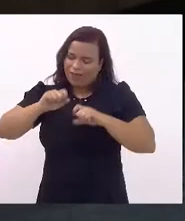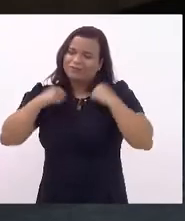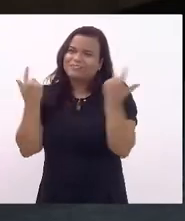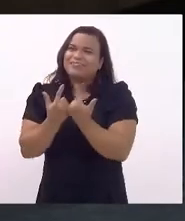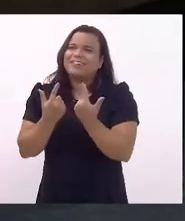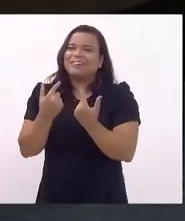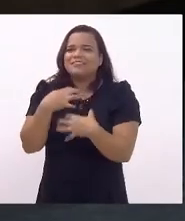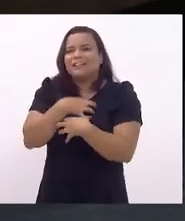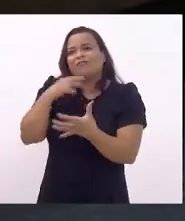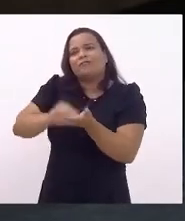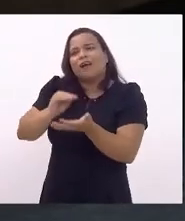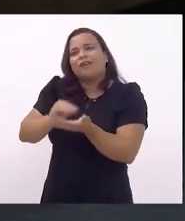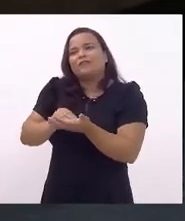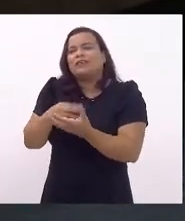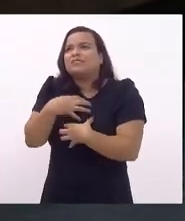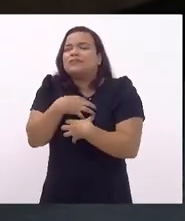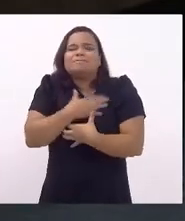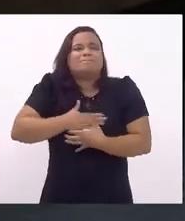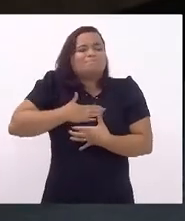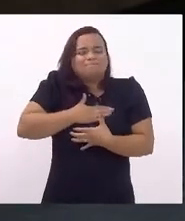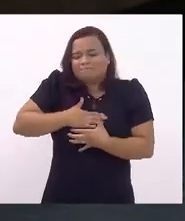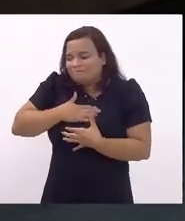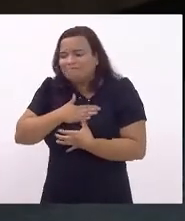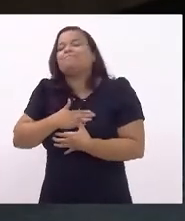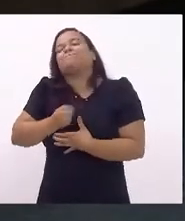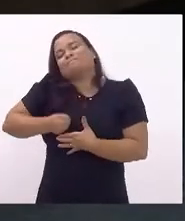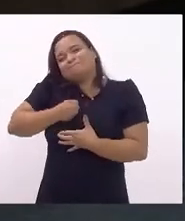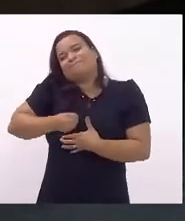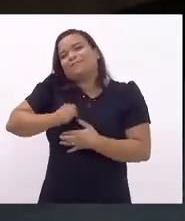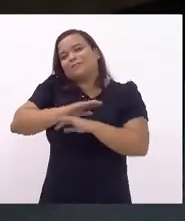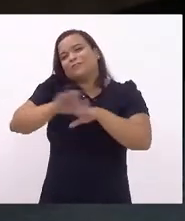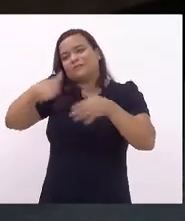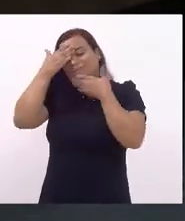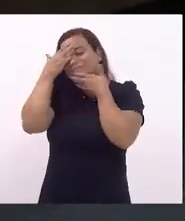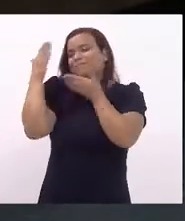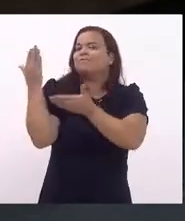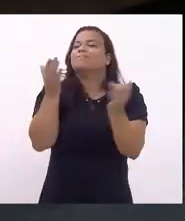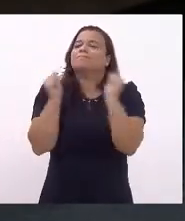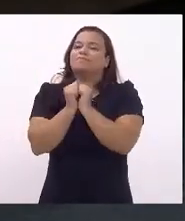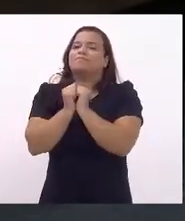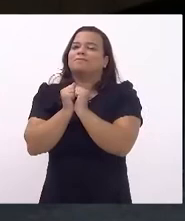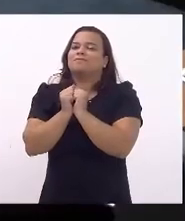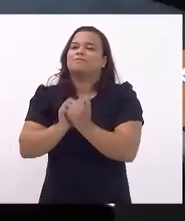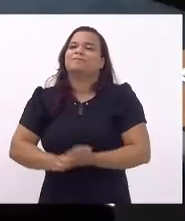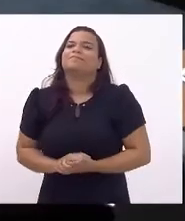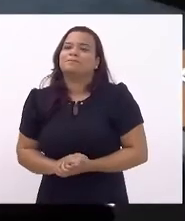sinto falta de estar presente com vocês, mas é só para agradecer mesmo. Muito obrigado por tudo.